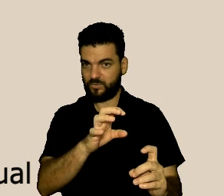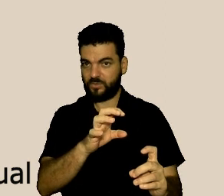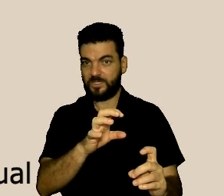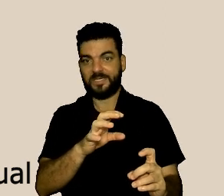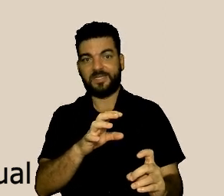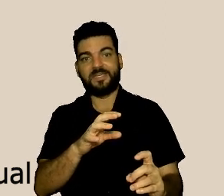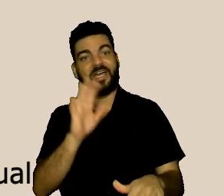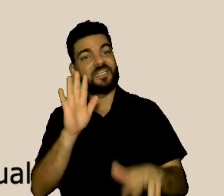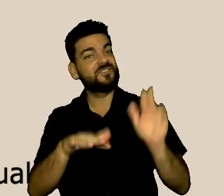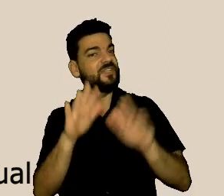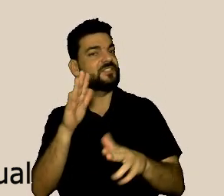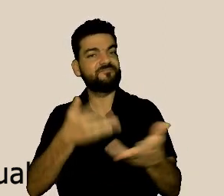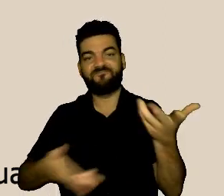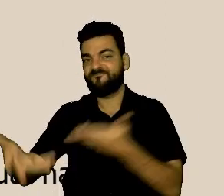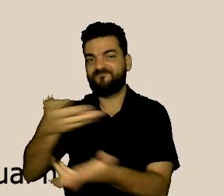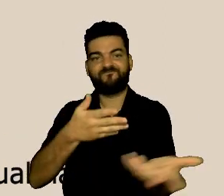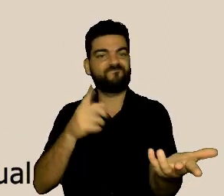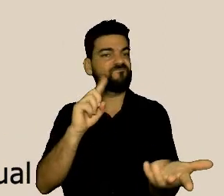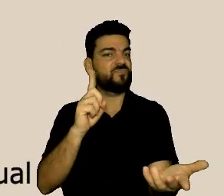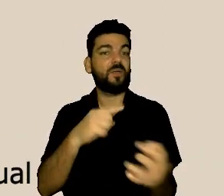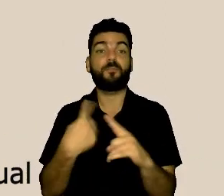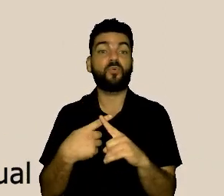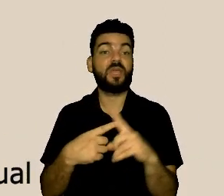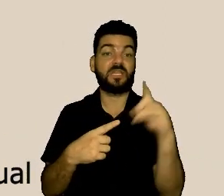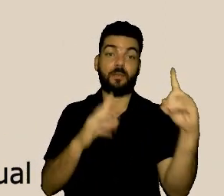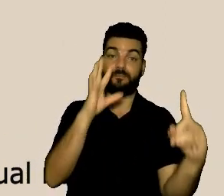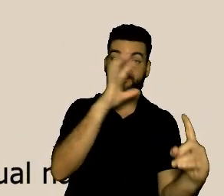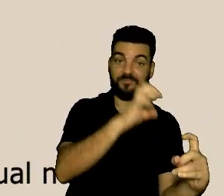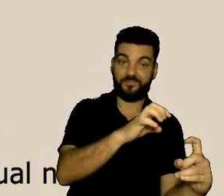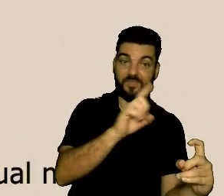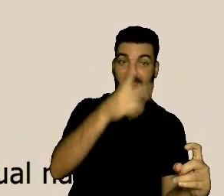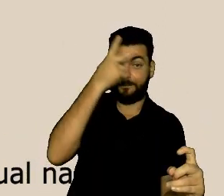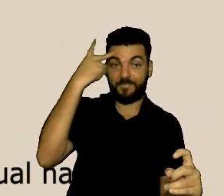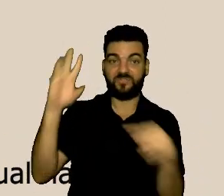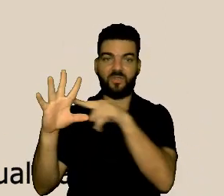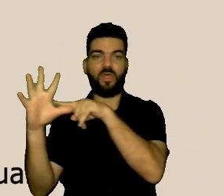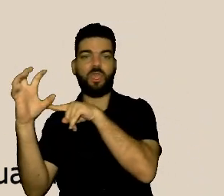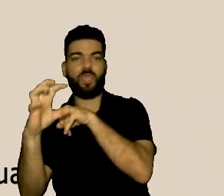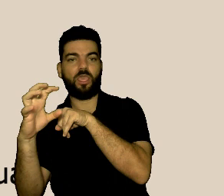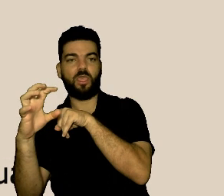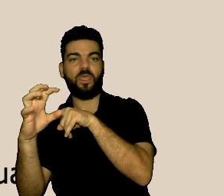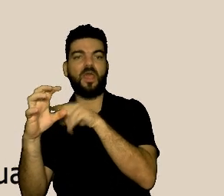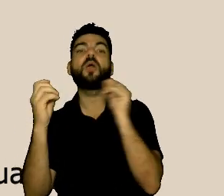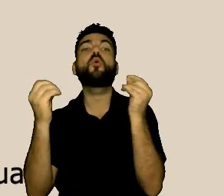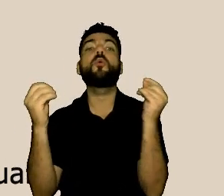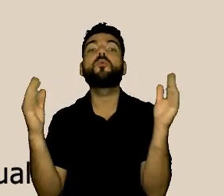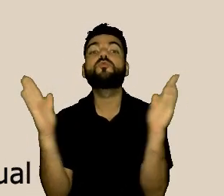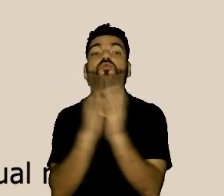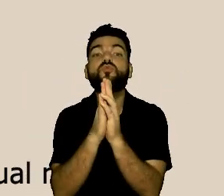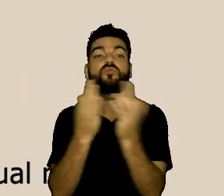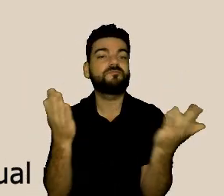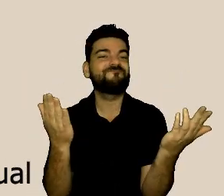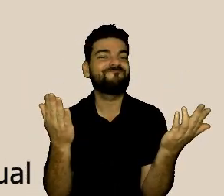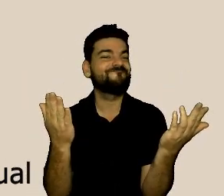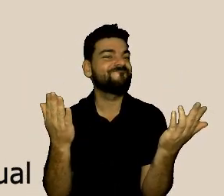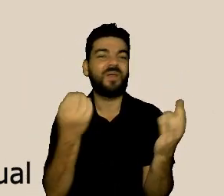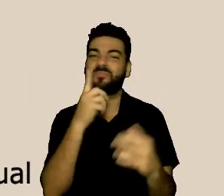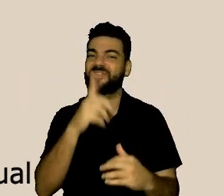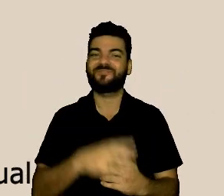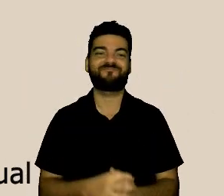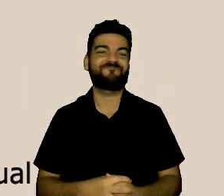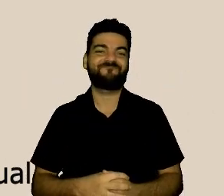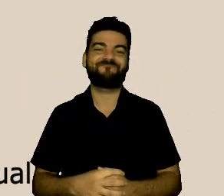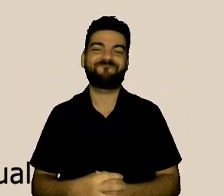um campo que ultrapassou o conflito, embora eu tenha colegas que defendam a mediação como uma